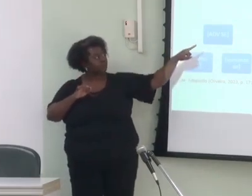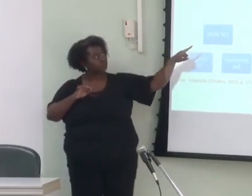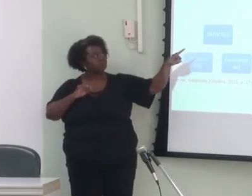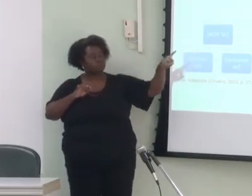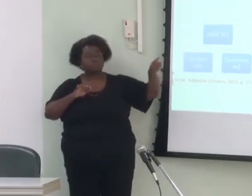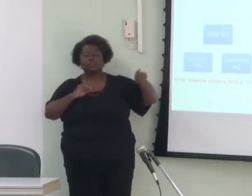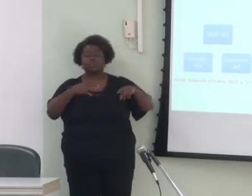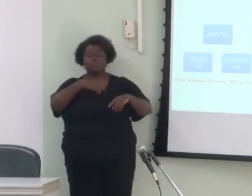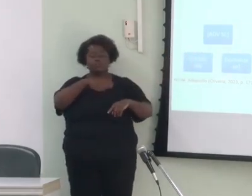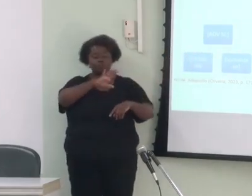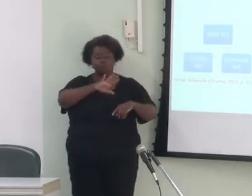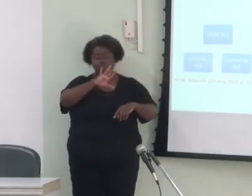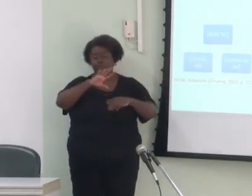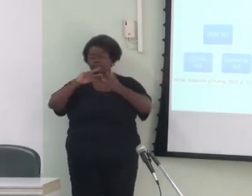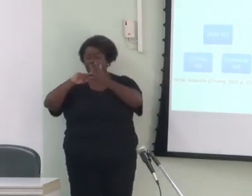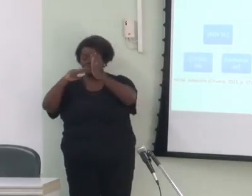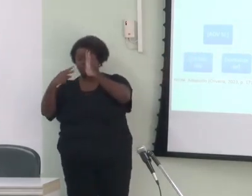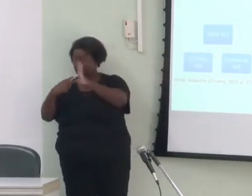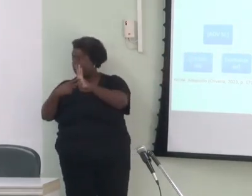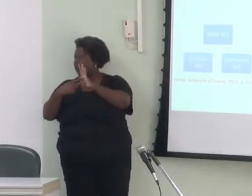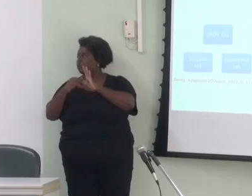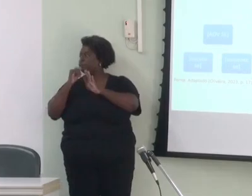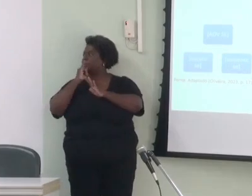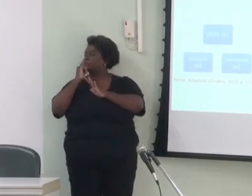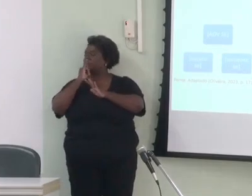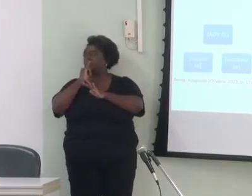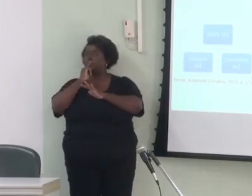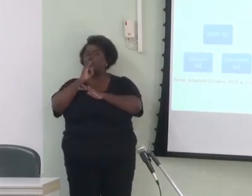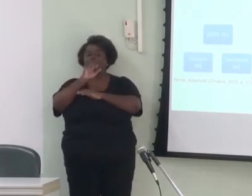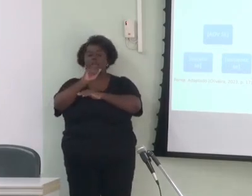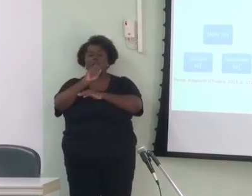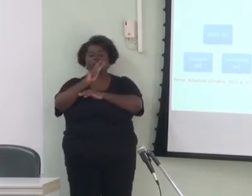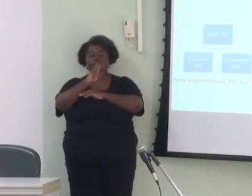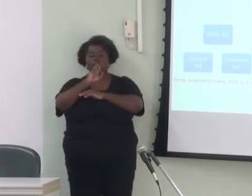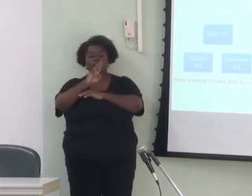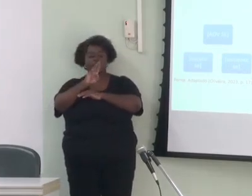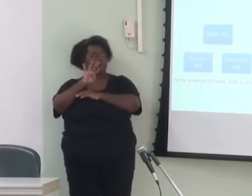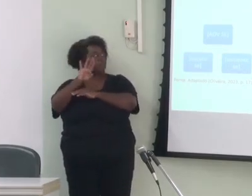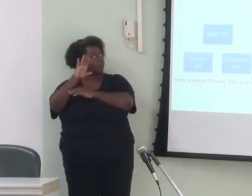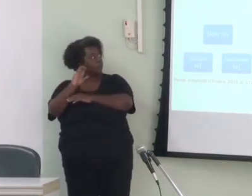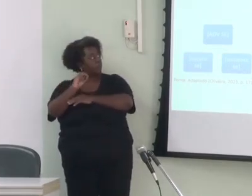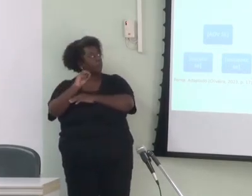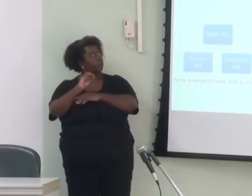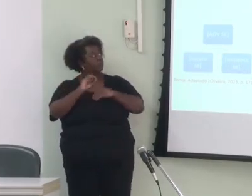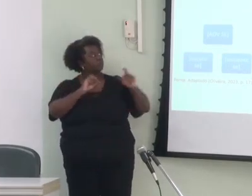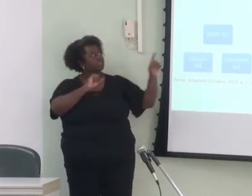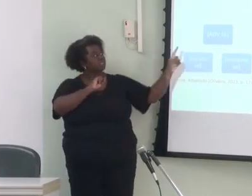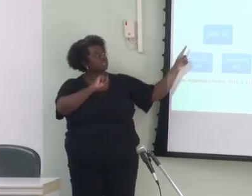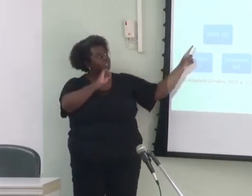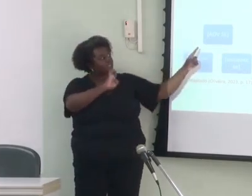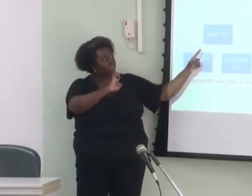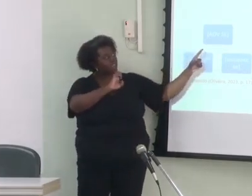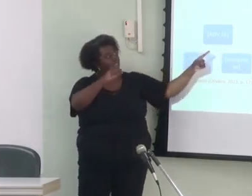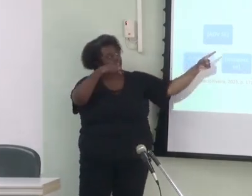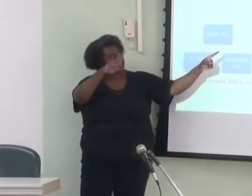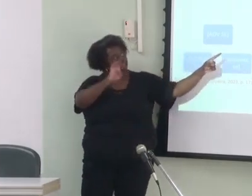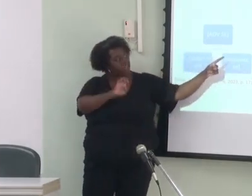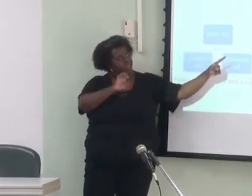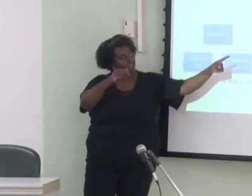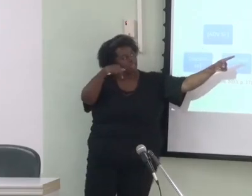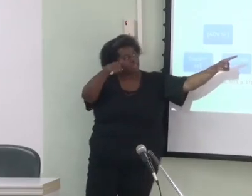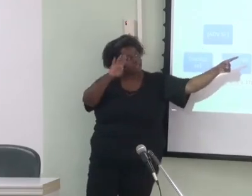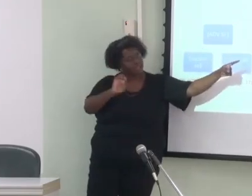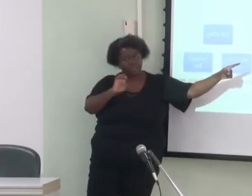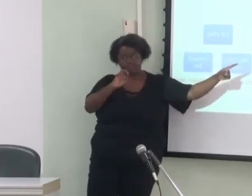significado de subesquemas diversos como por exemplo adverbio c adverbio q e prepio q no nível intermediário esses